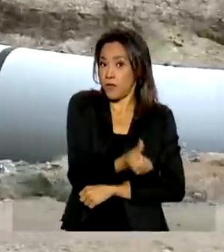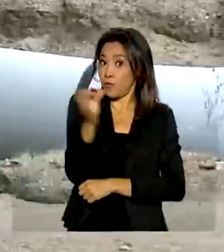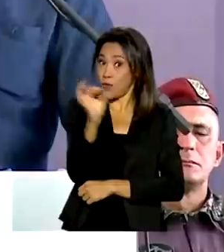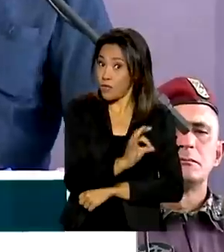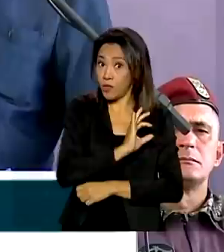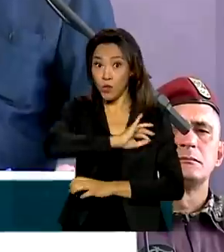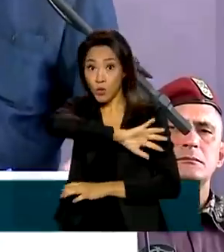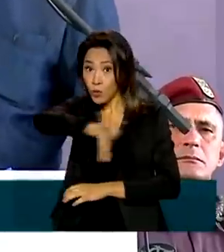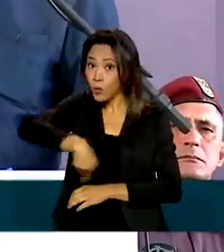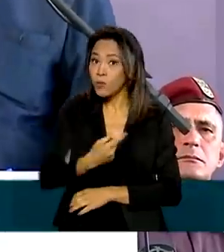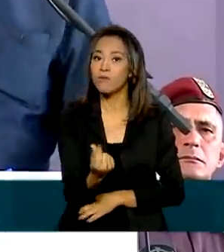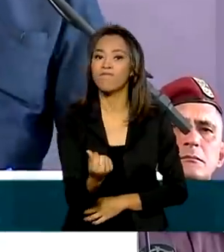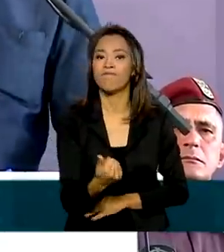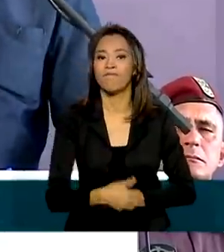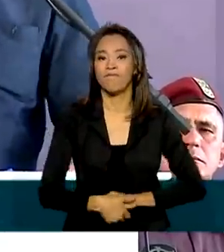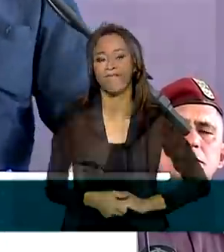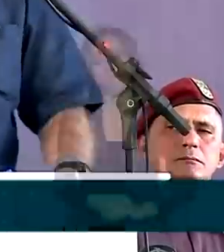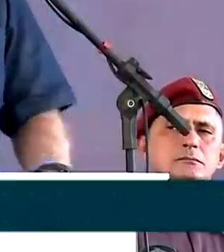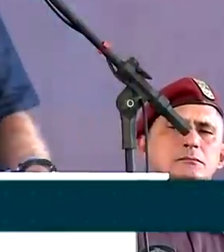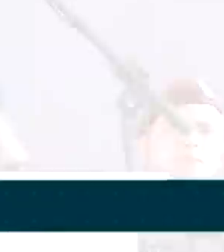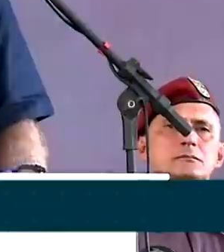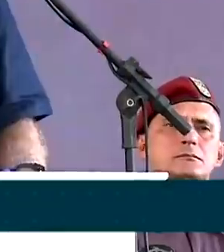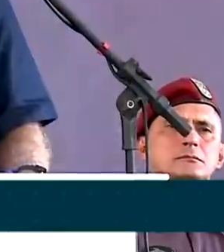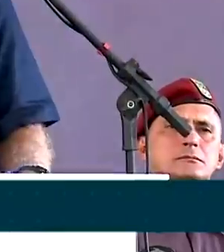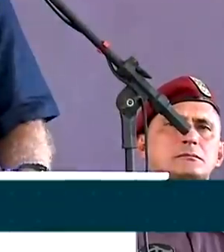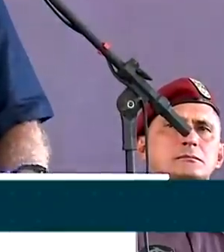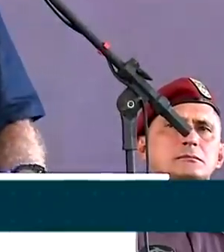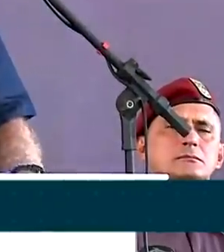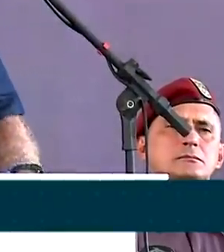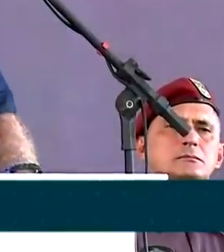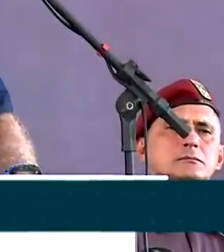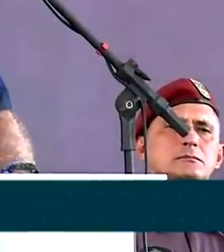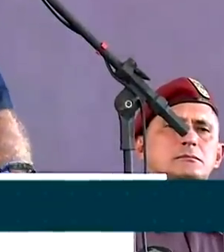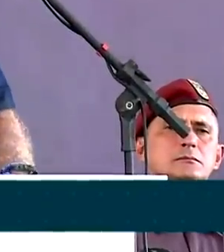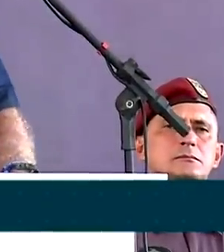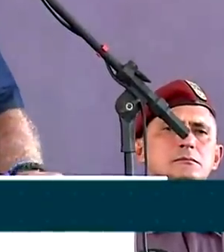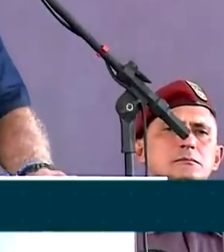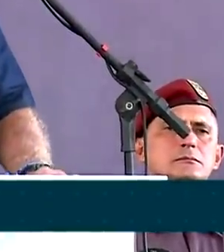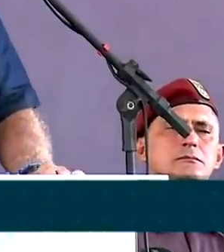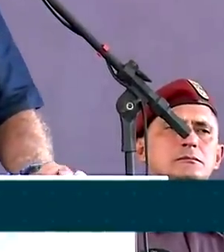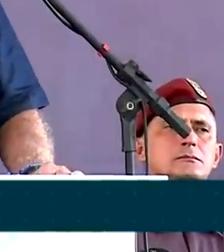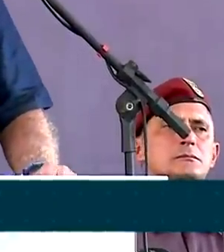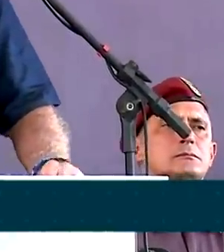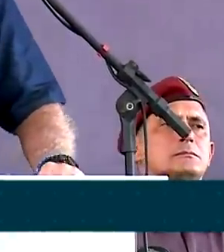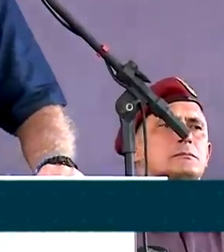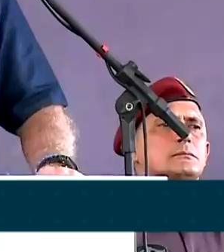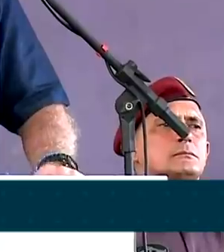repasse. Essa obra aqui não tem preço. Isso aqui vale o futuro de uma geração.